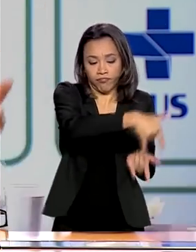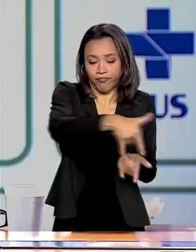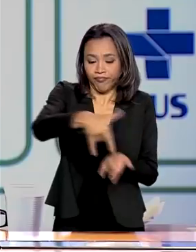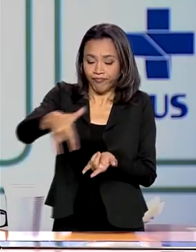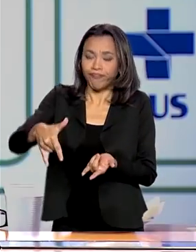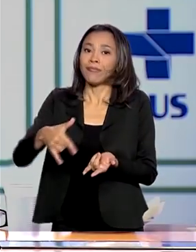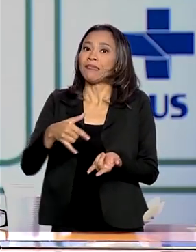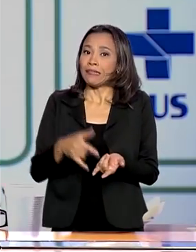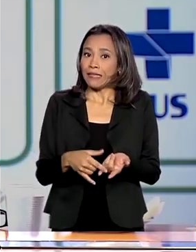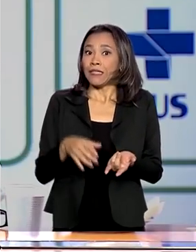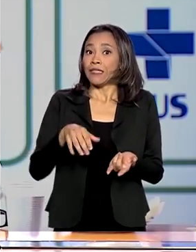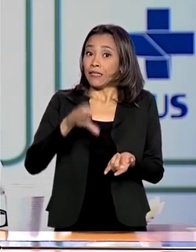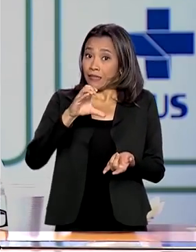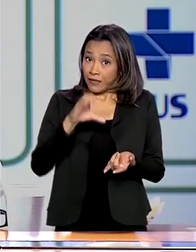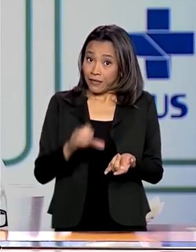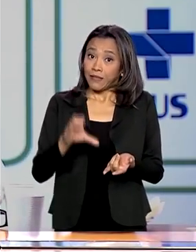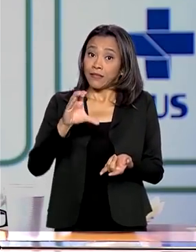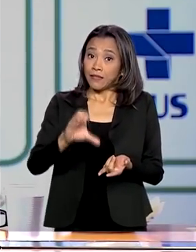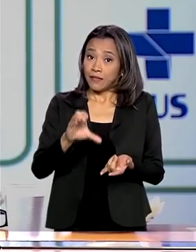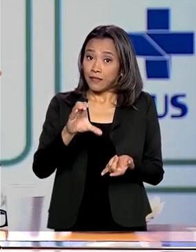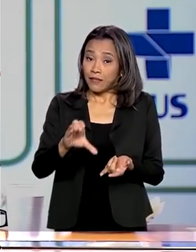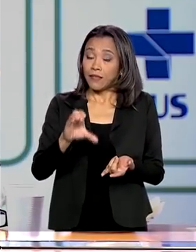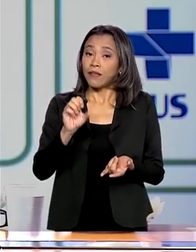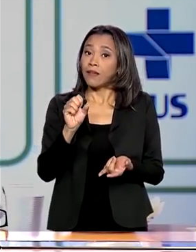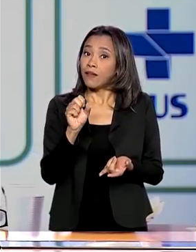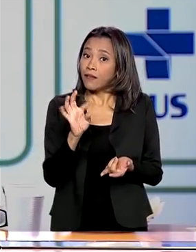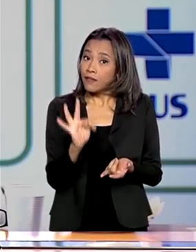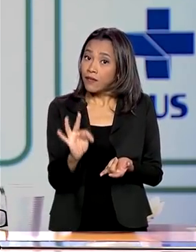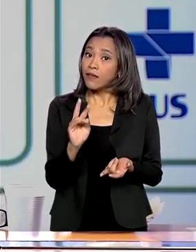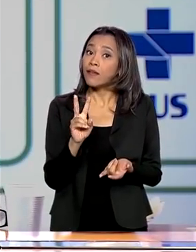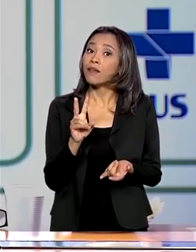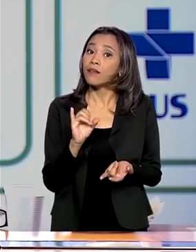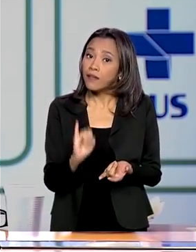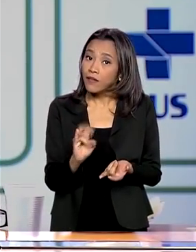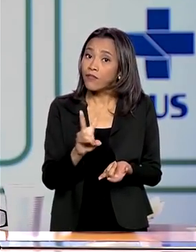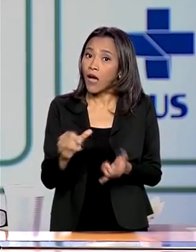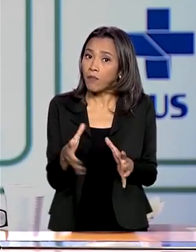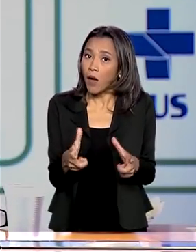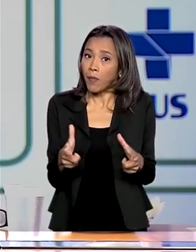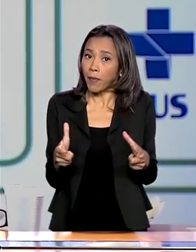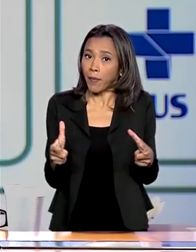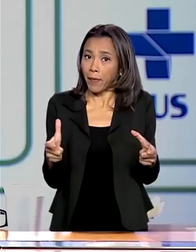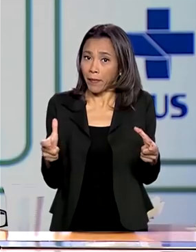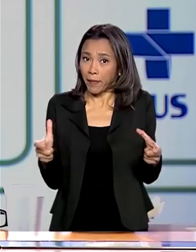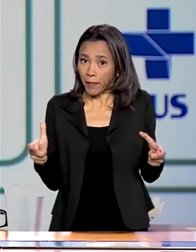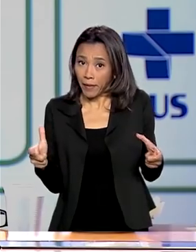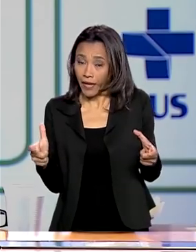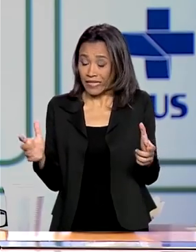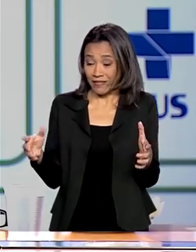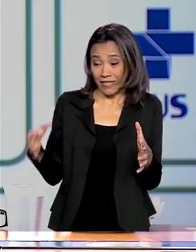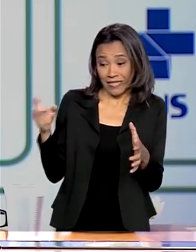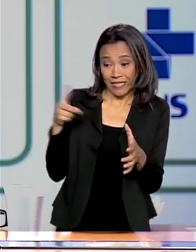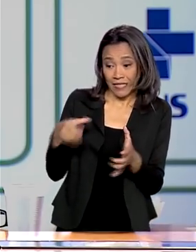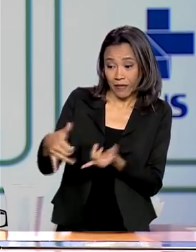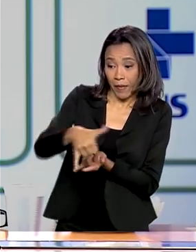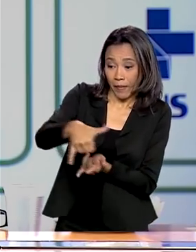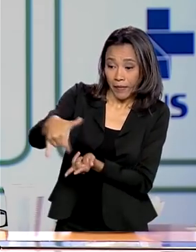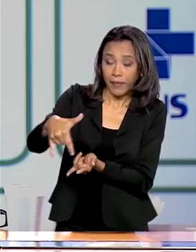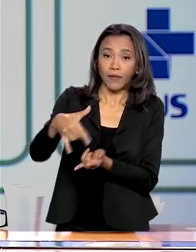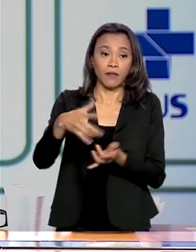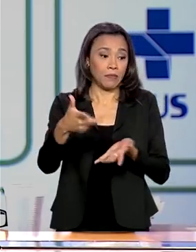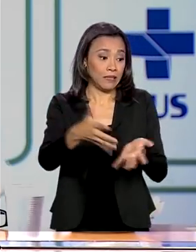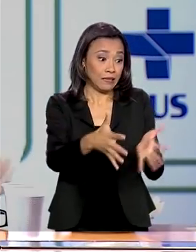CTIs vão aumentando e nós vamos monitorando. Se apertar um pouco aqui, aumentamos um pouco mais a oferta de